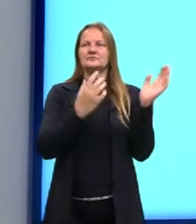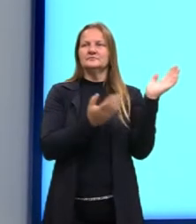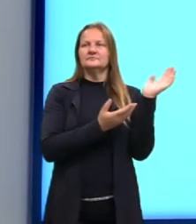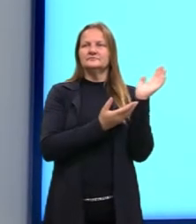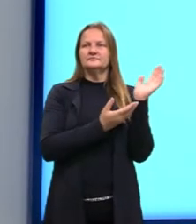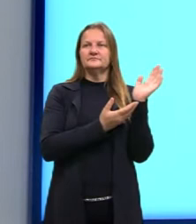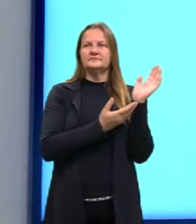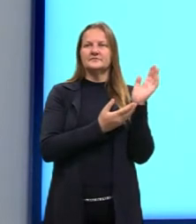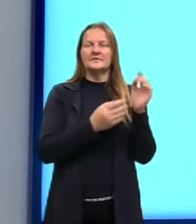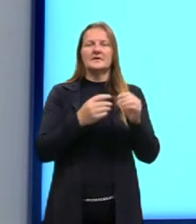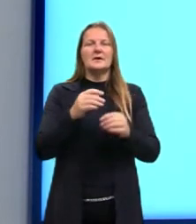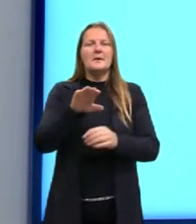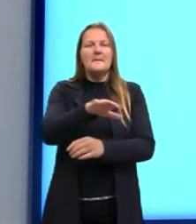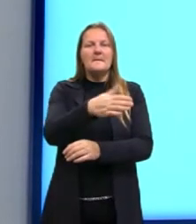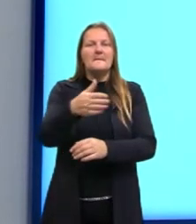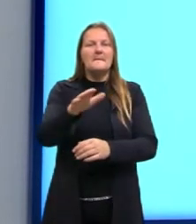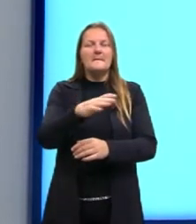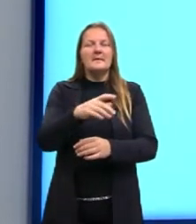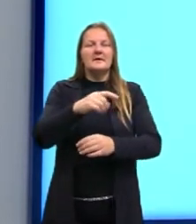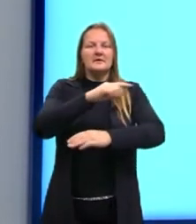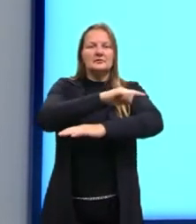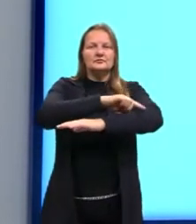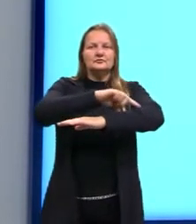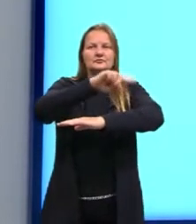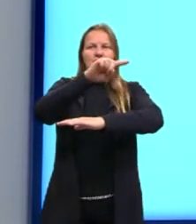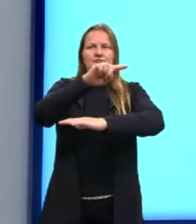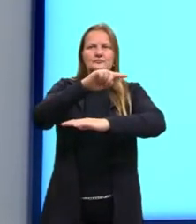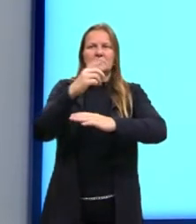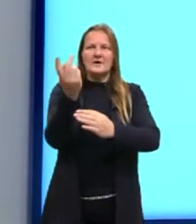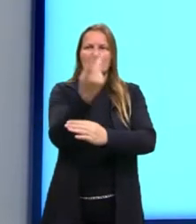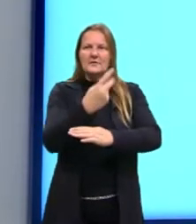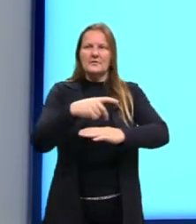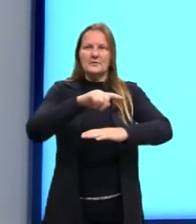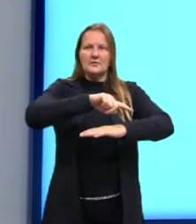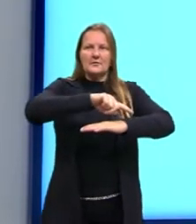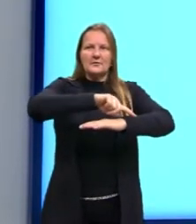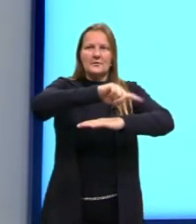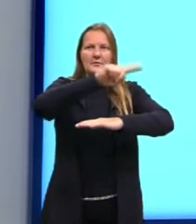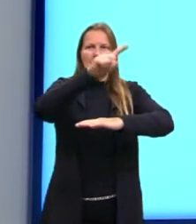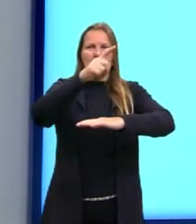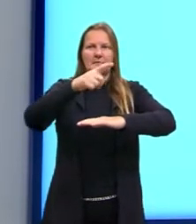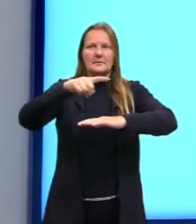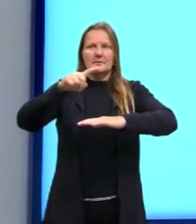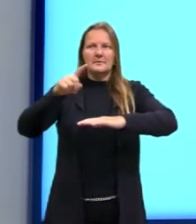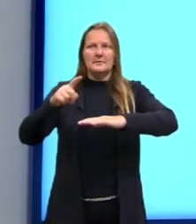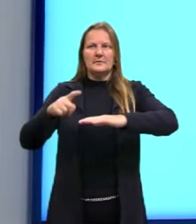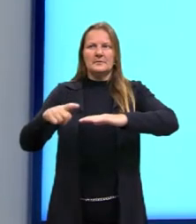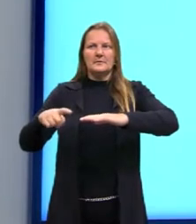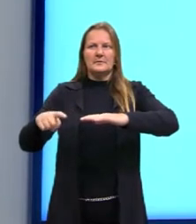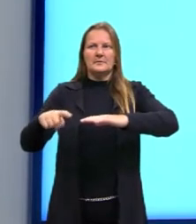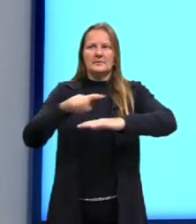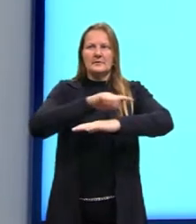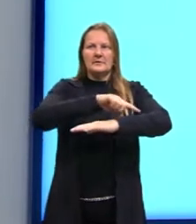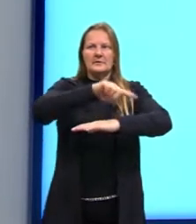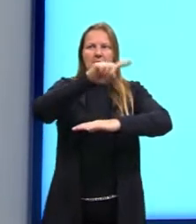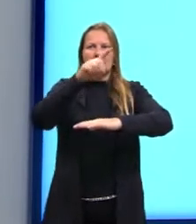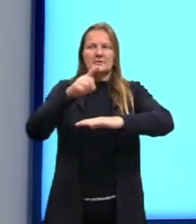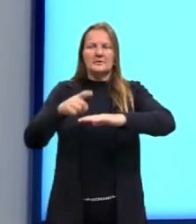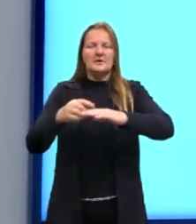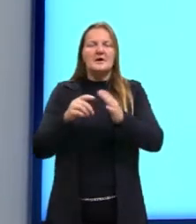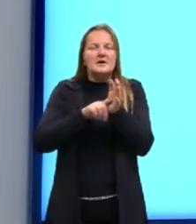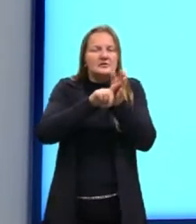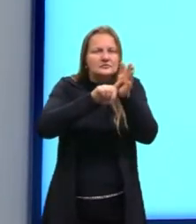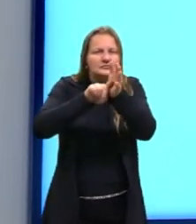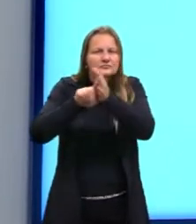a imagem que representa uma curva, essa curva nada mais é do que a nossa coleta de dados, né,